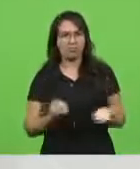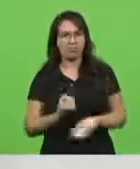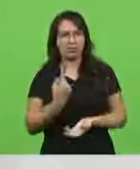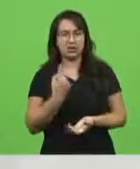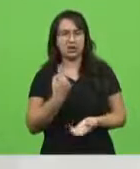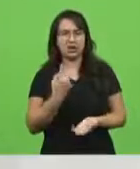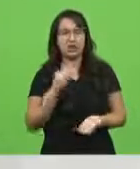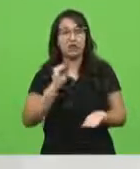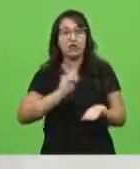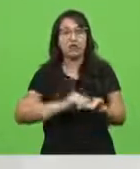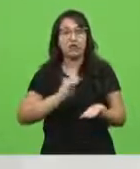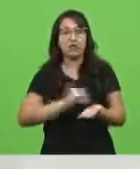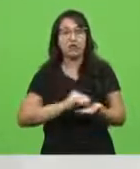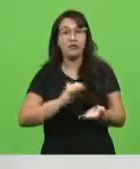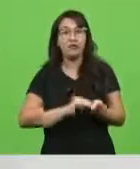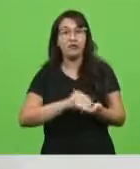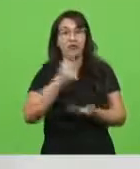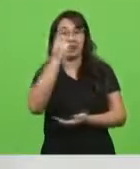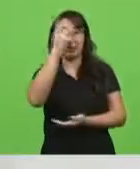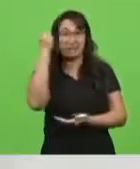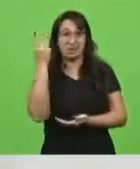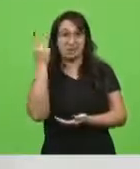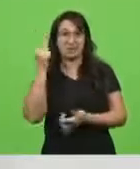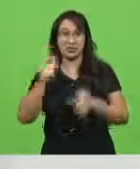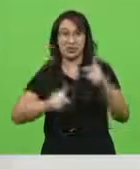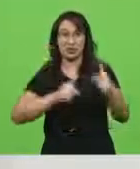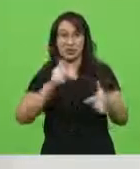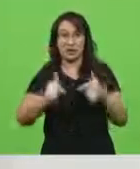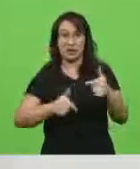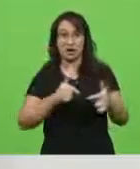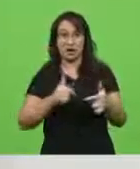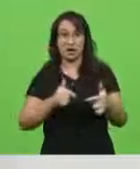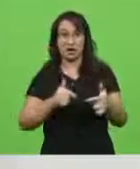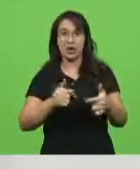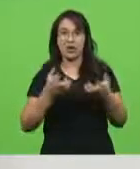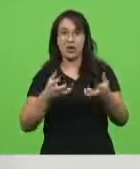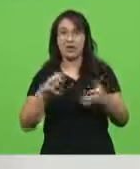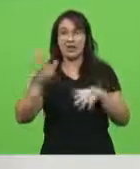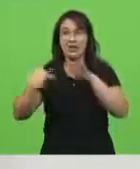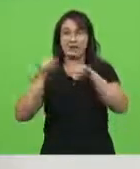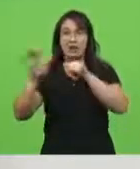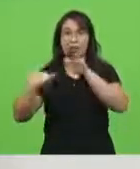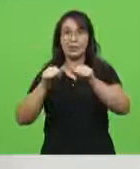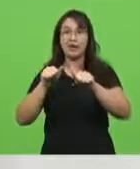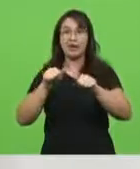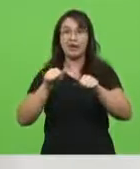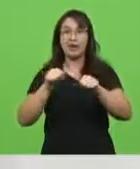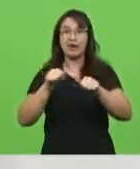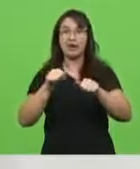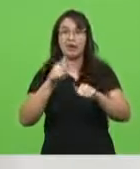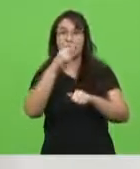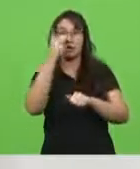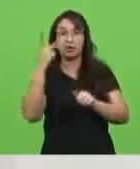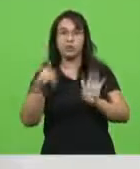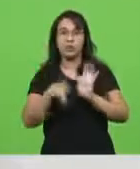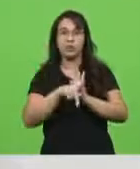faltando gente para trabalhar, que estamos buscando venezuelanos, estamos buscando